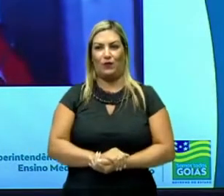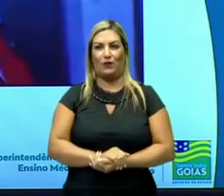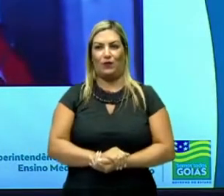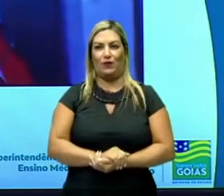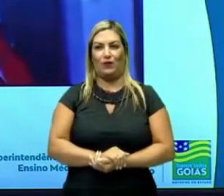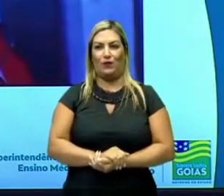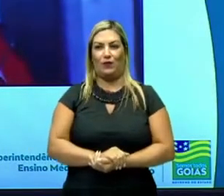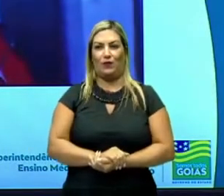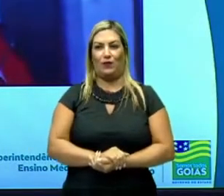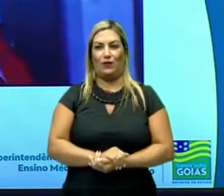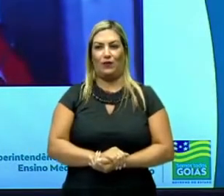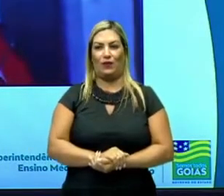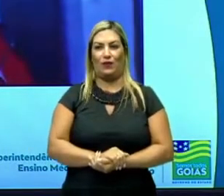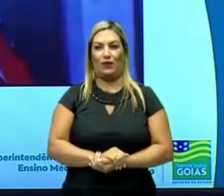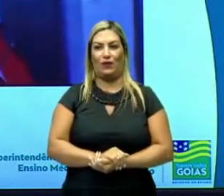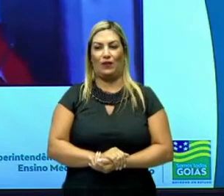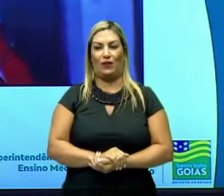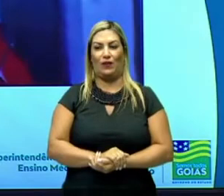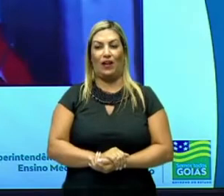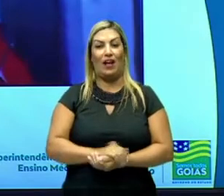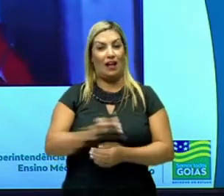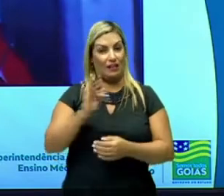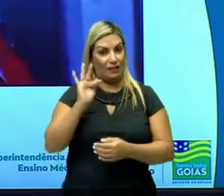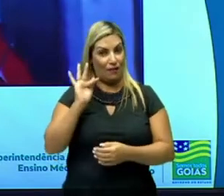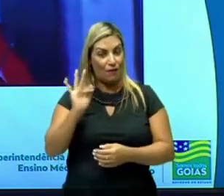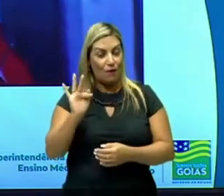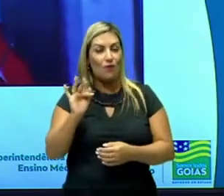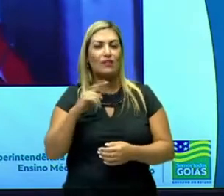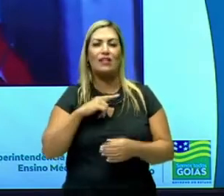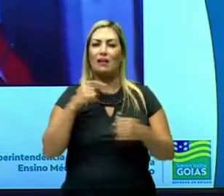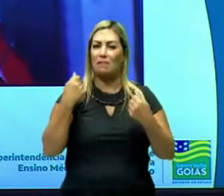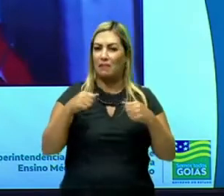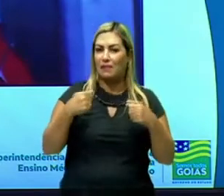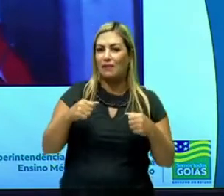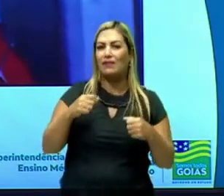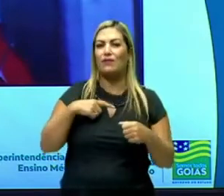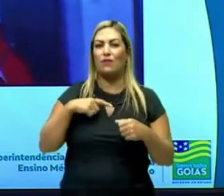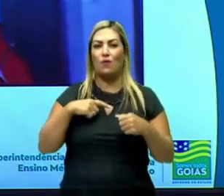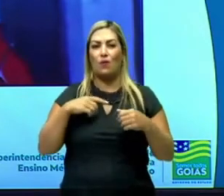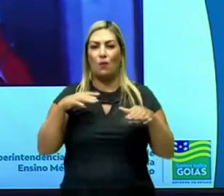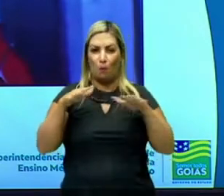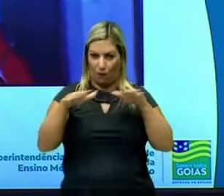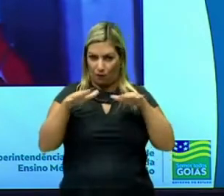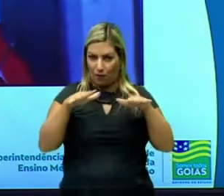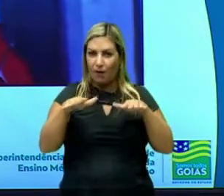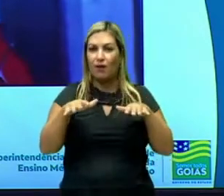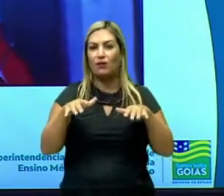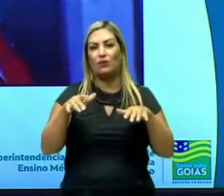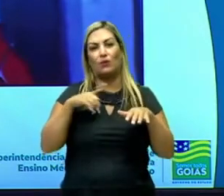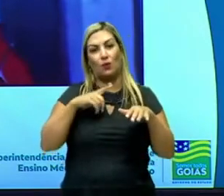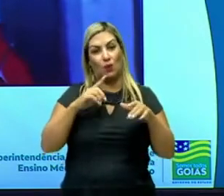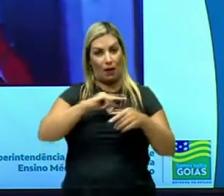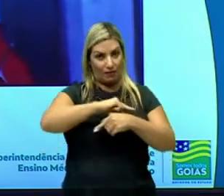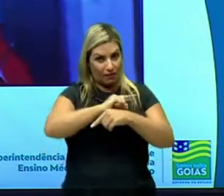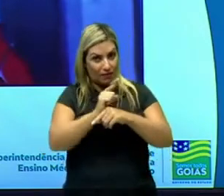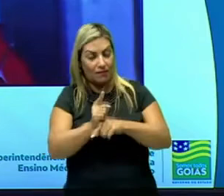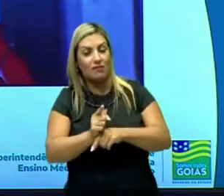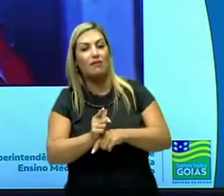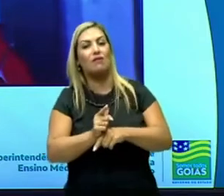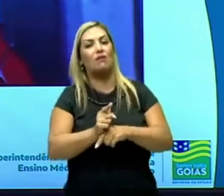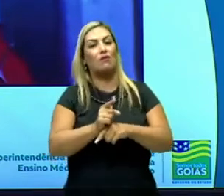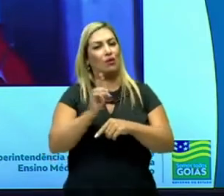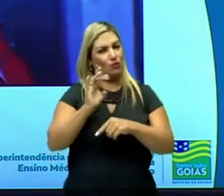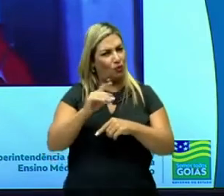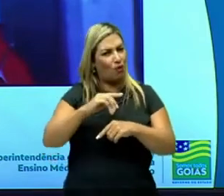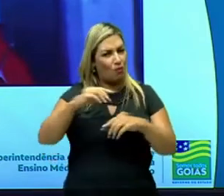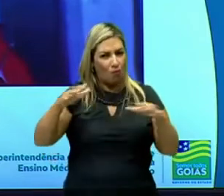É perguntar o seguinte, olha. A força é necessária apenas para colocar um corpo em movimento com certa aceleração? É